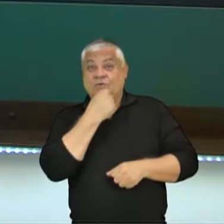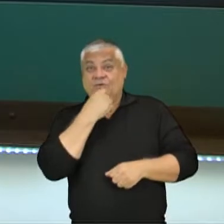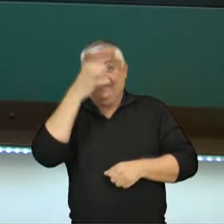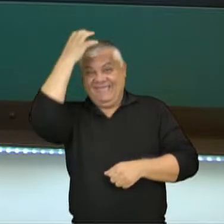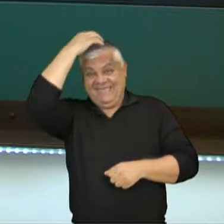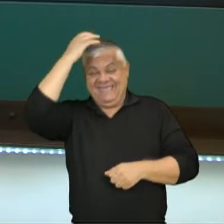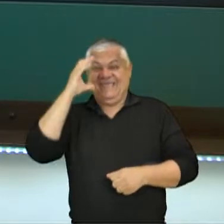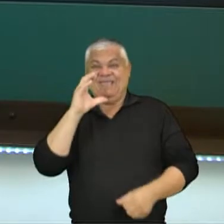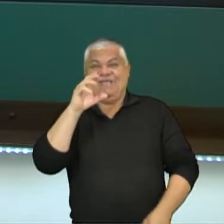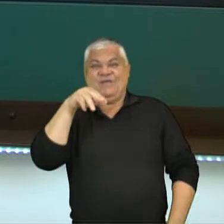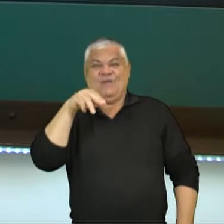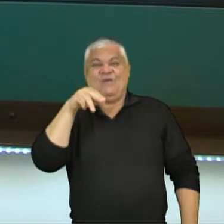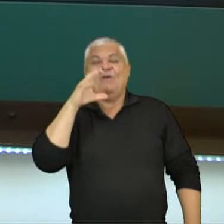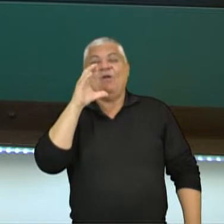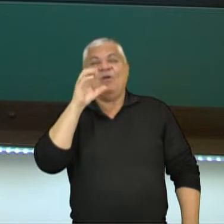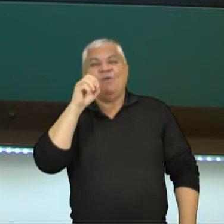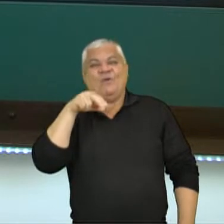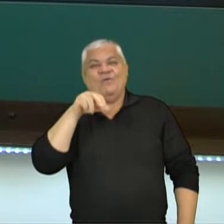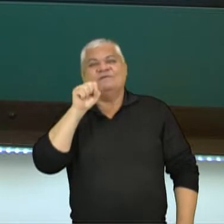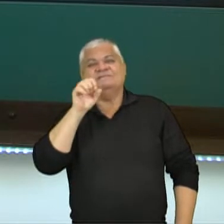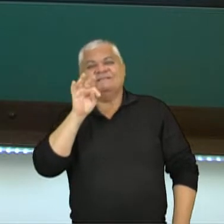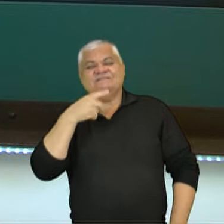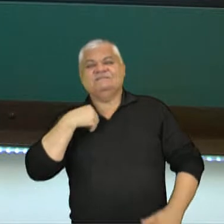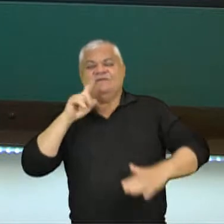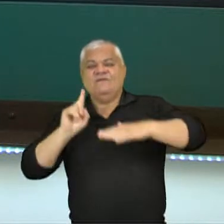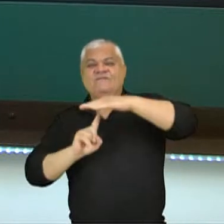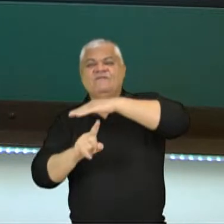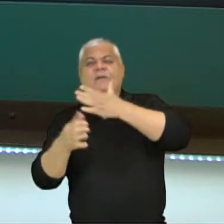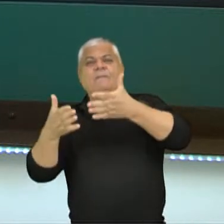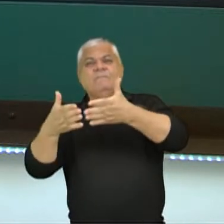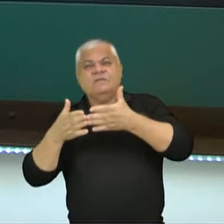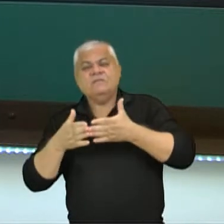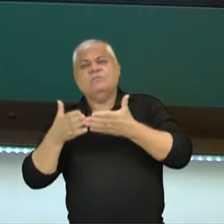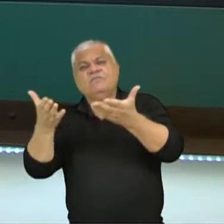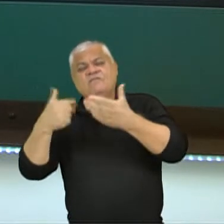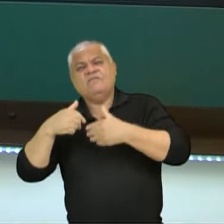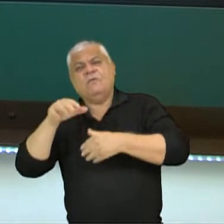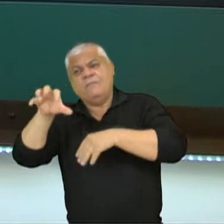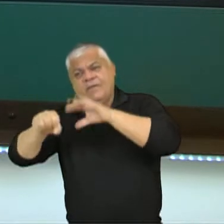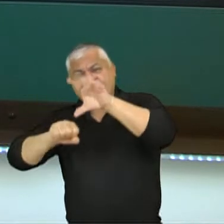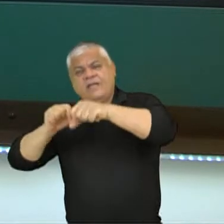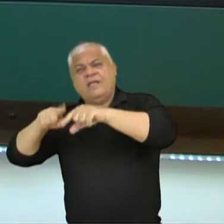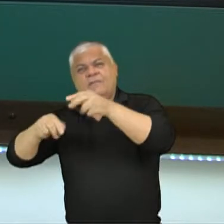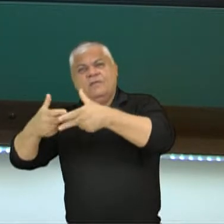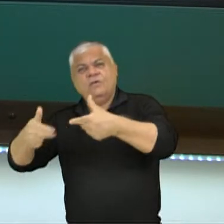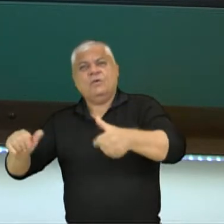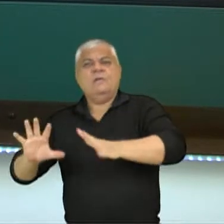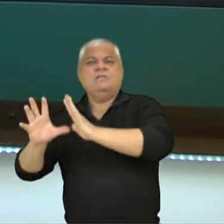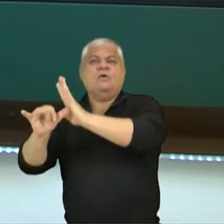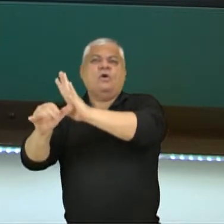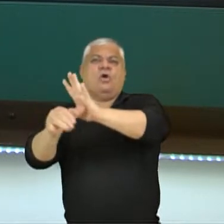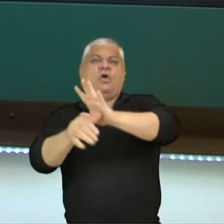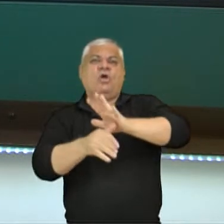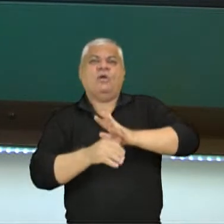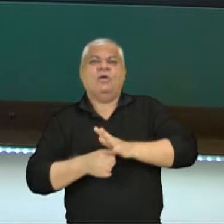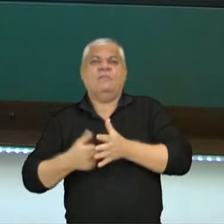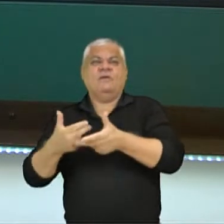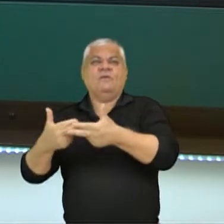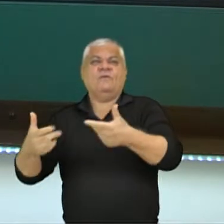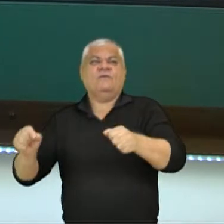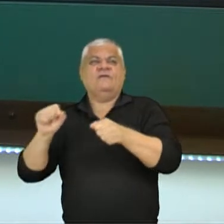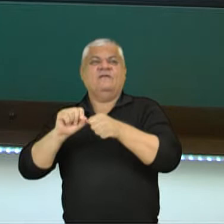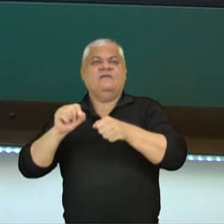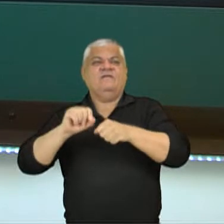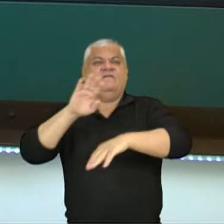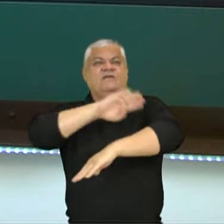seus compatriotas fossem outros arcos imperadores que já tinham falecido e pegassem vários elementos. Então, na verdade, eles roubaram outros elementos e fizeram esse